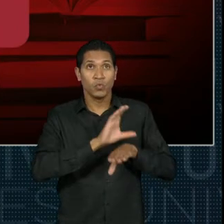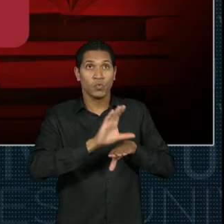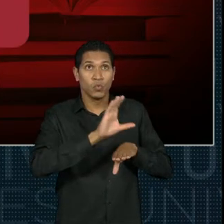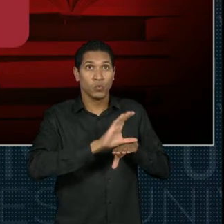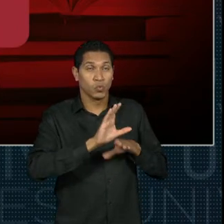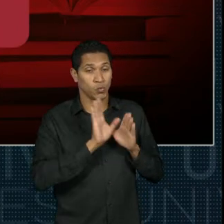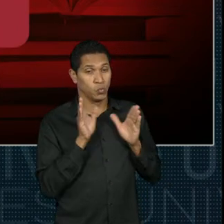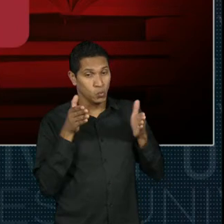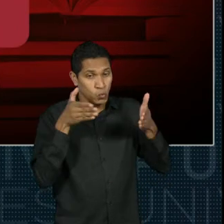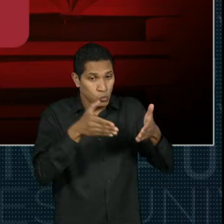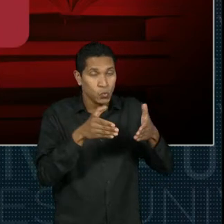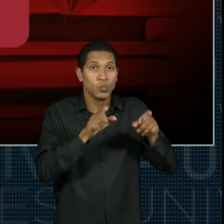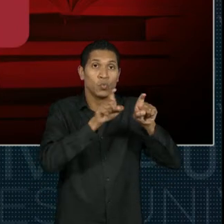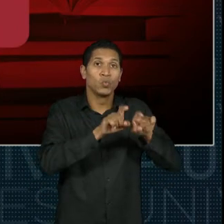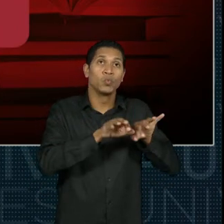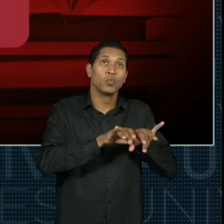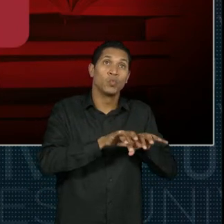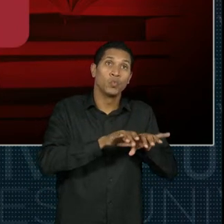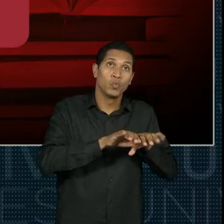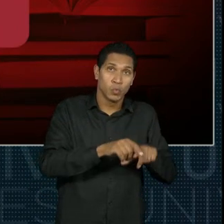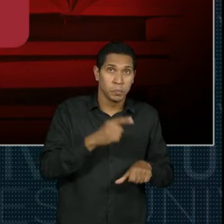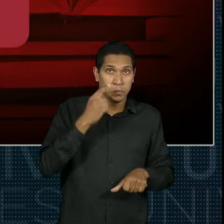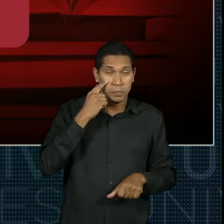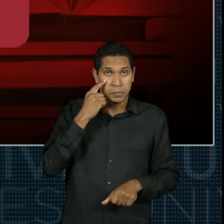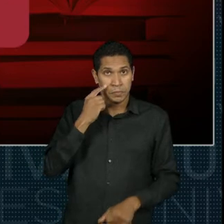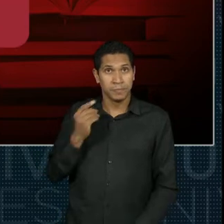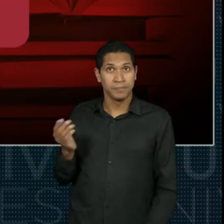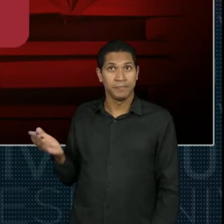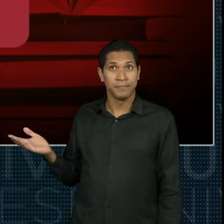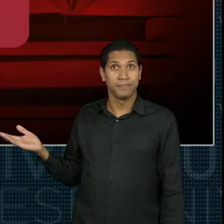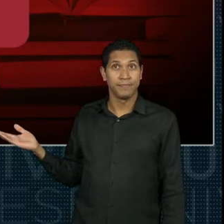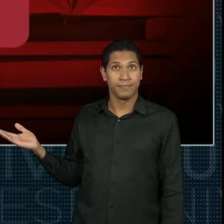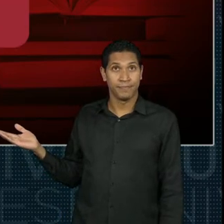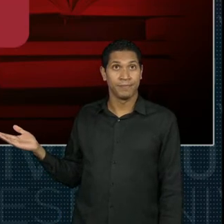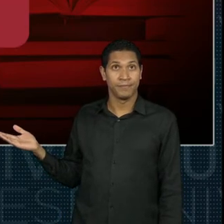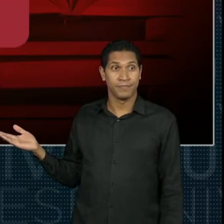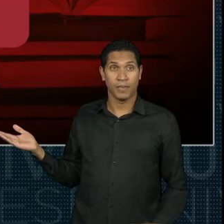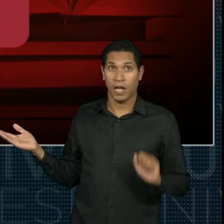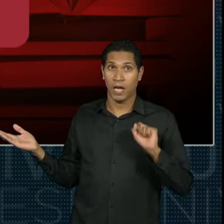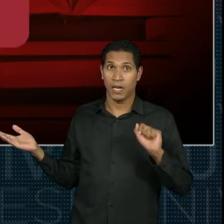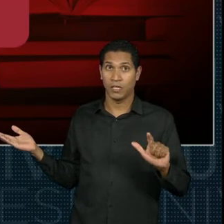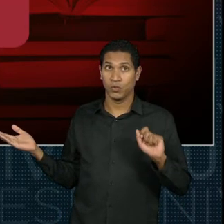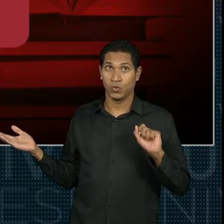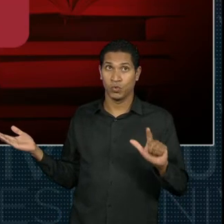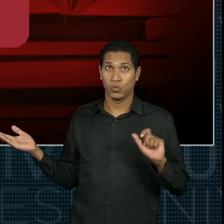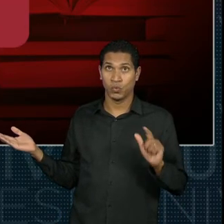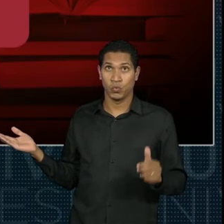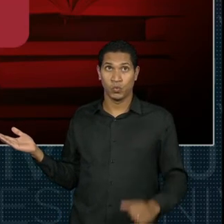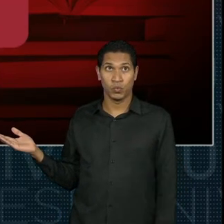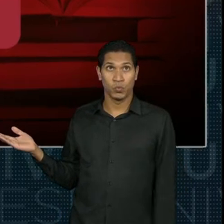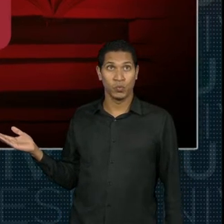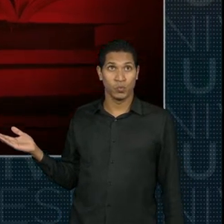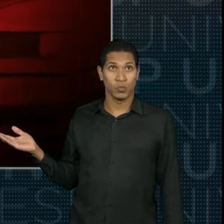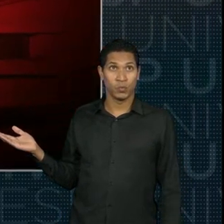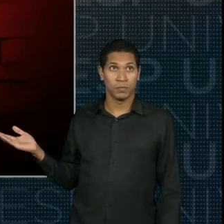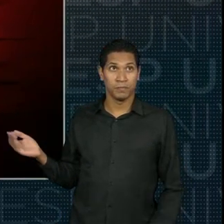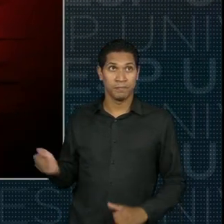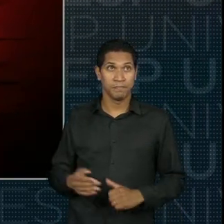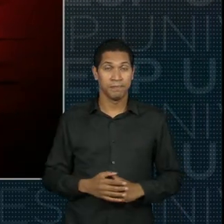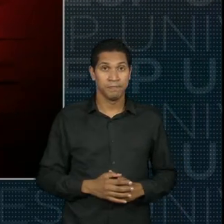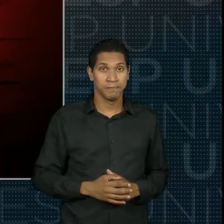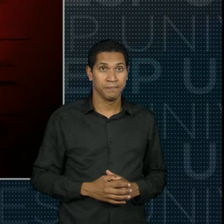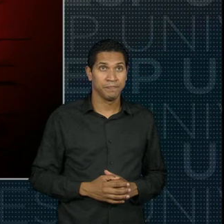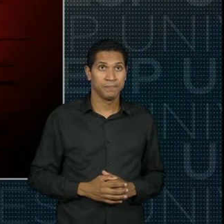eixo da computação, bacharelado em tecnologia da informação, bacharelado em ciência de dados e engenharia da computação.